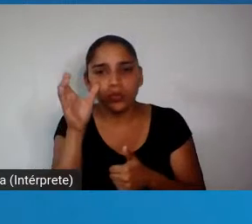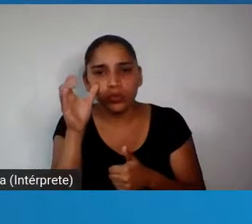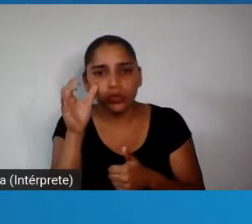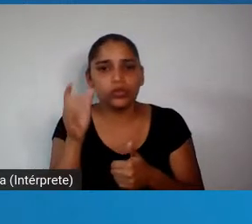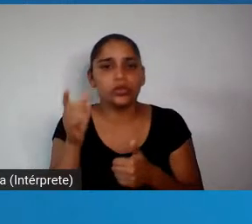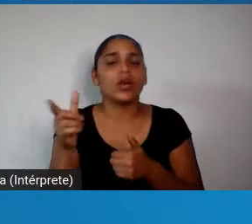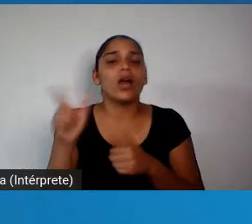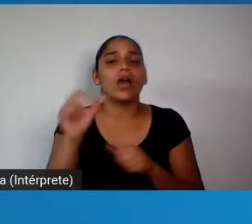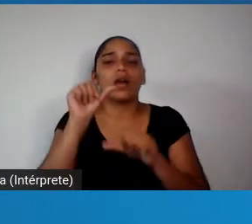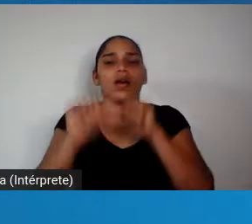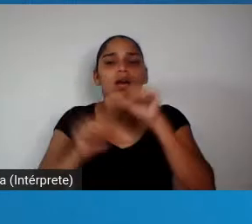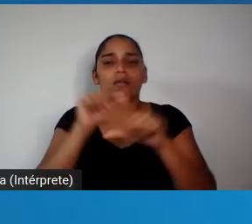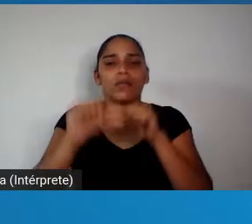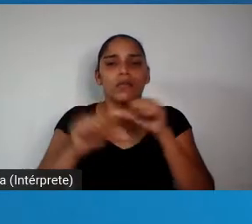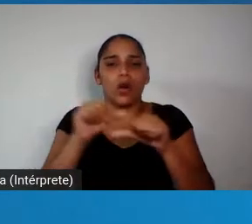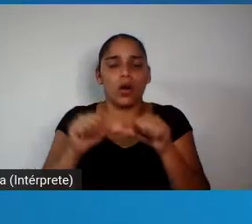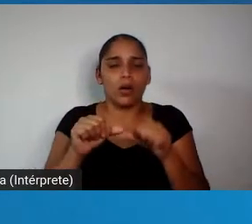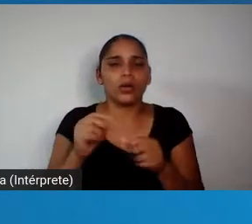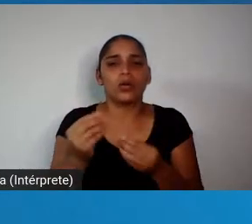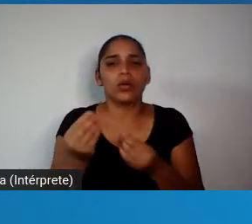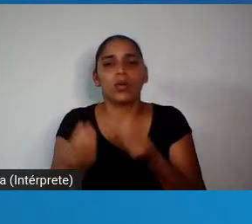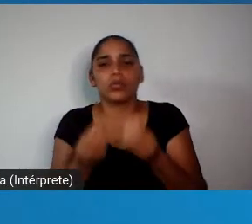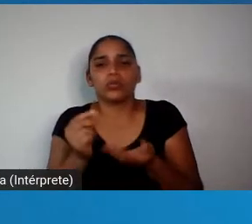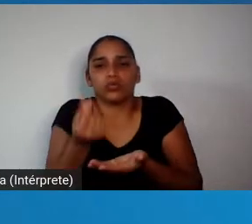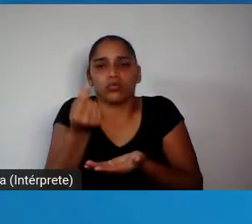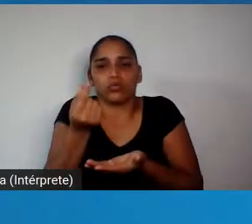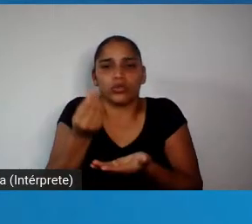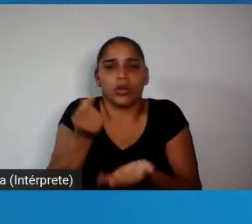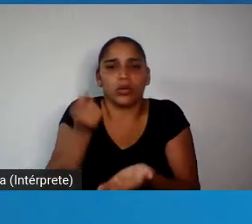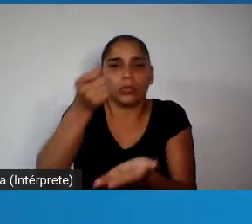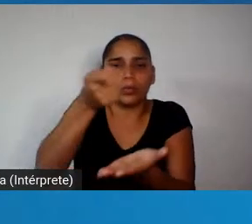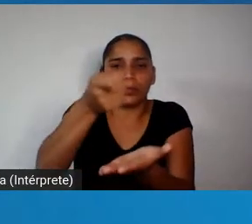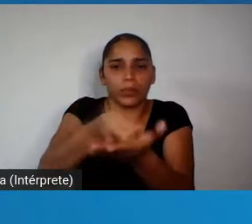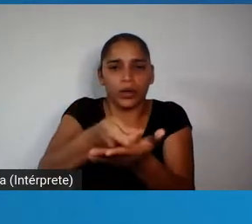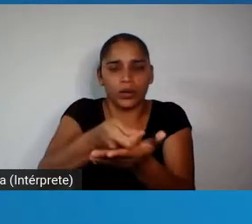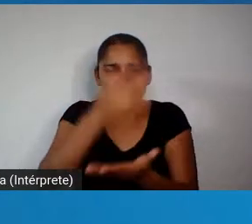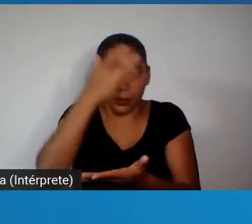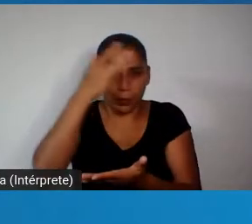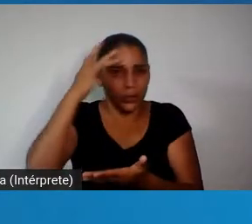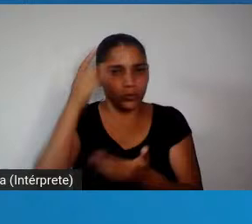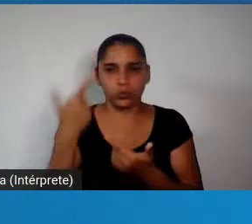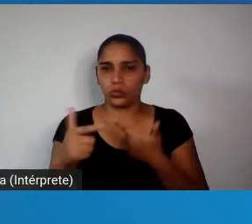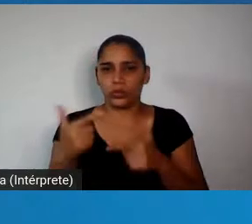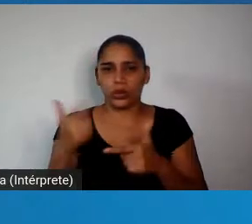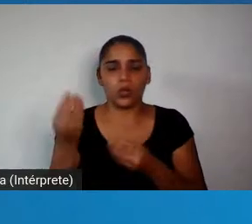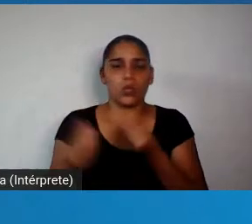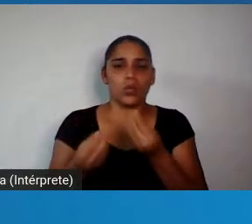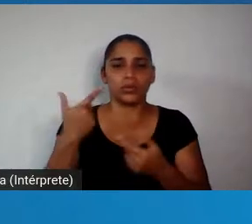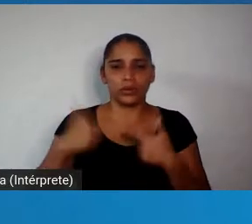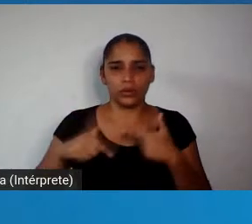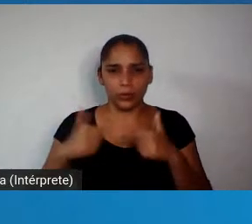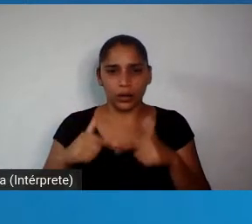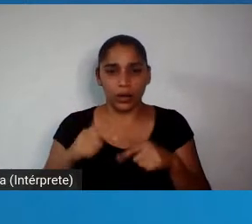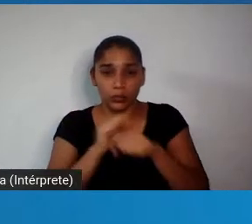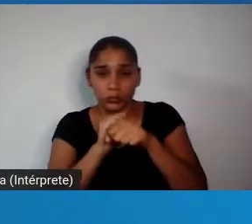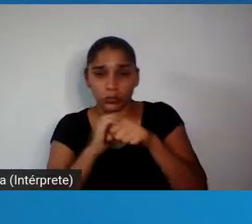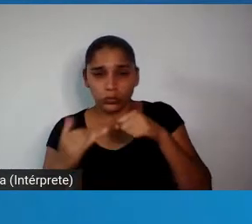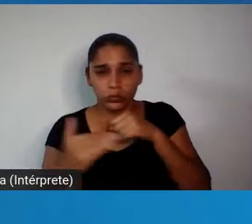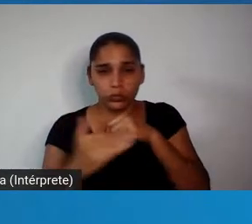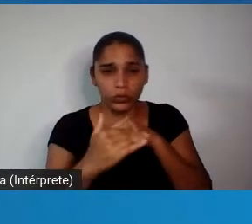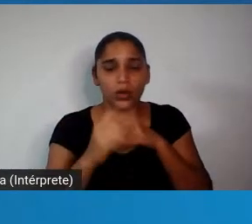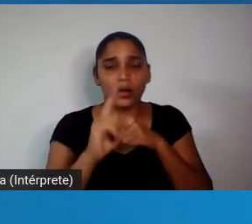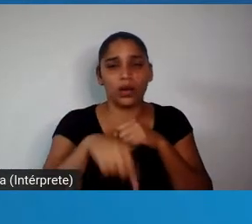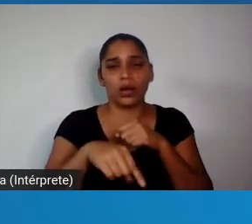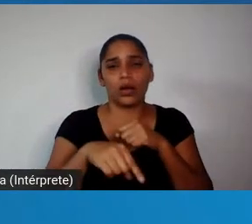Previdência, os benefícios por invalidez. A COVID foi considerada uma doença, inclusive, uma doença do trabalho, uma doença